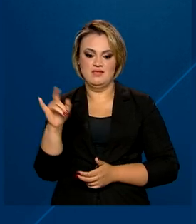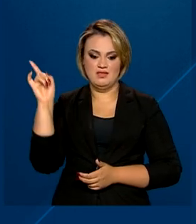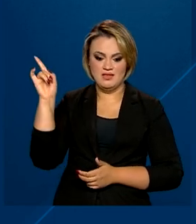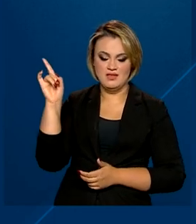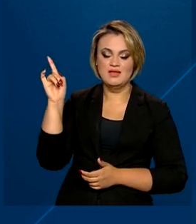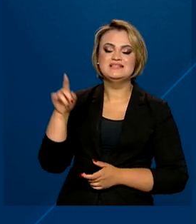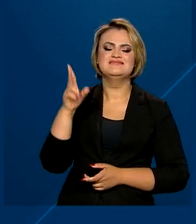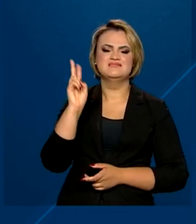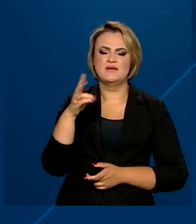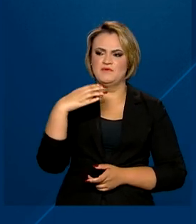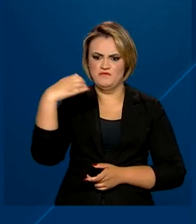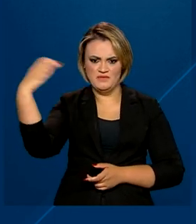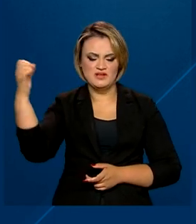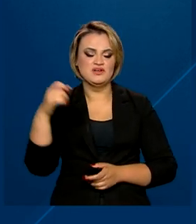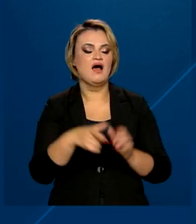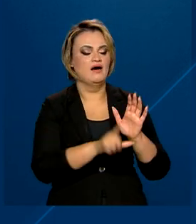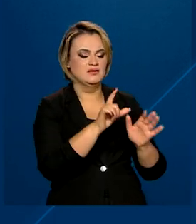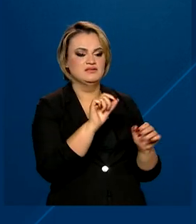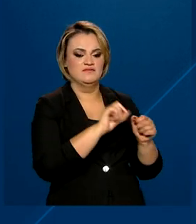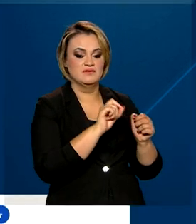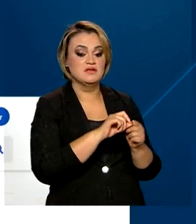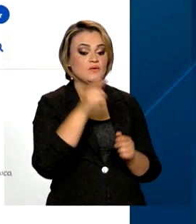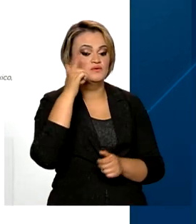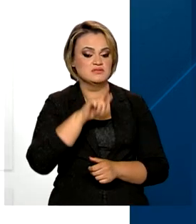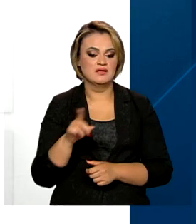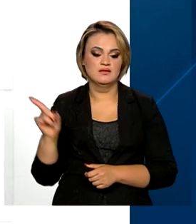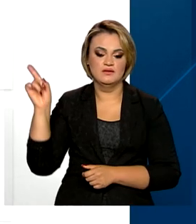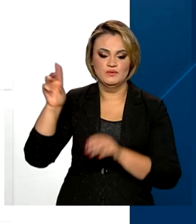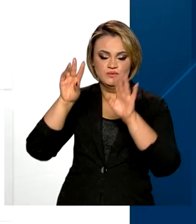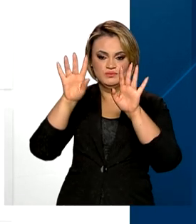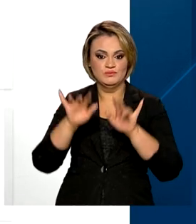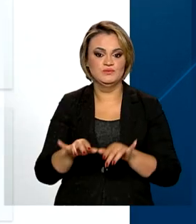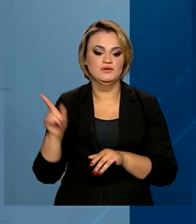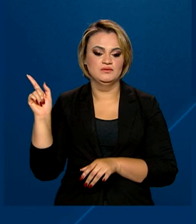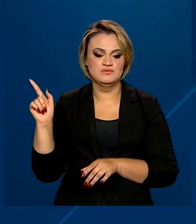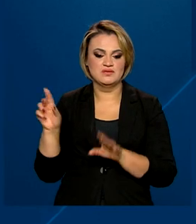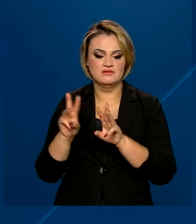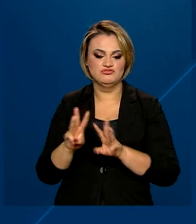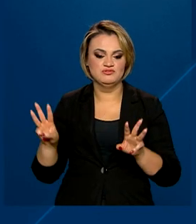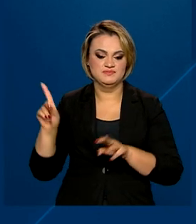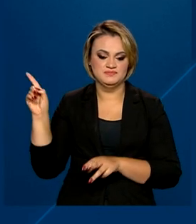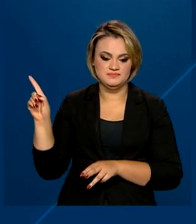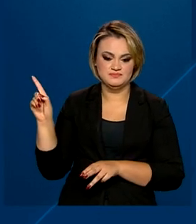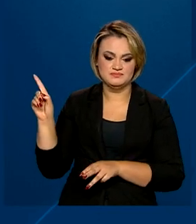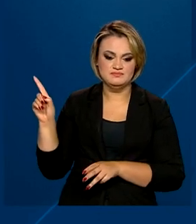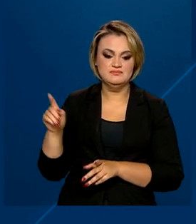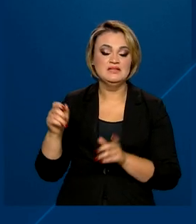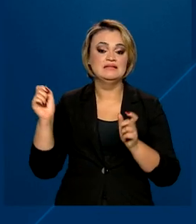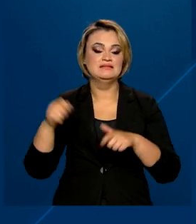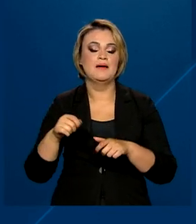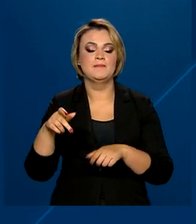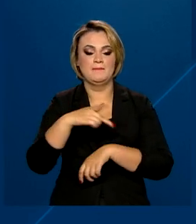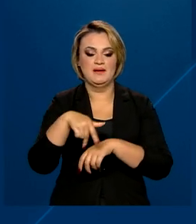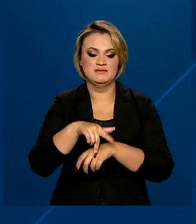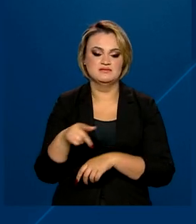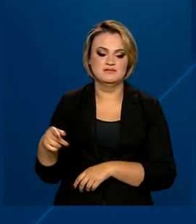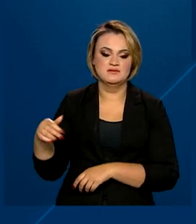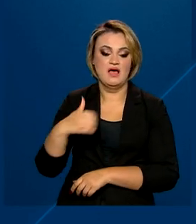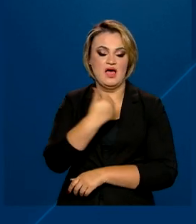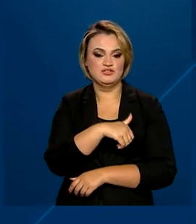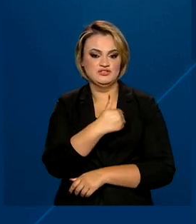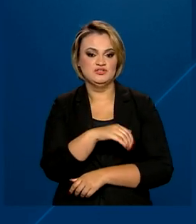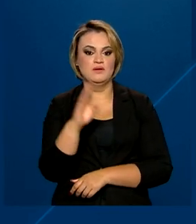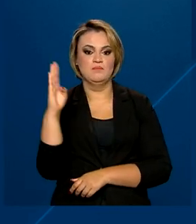cada viagem e pode ser emitido pelo gov.br. O documento eletrônico é válido para a Argentina, Bolívia,